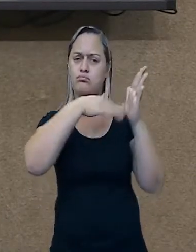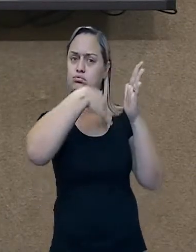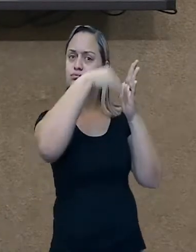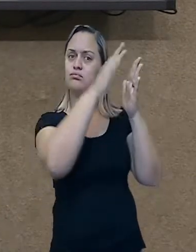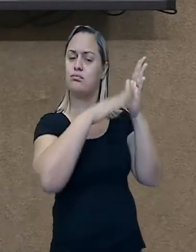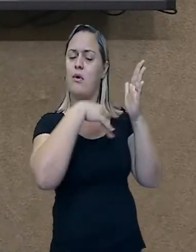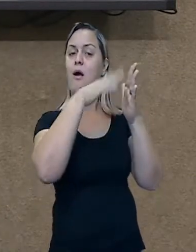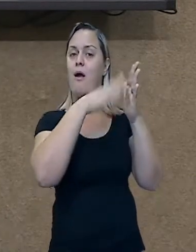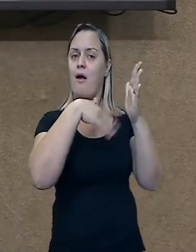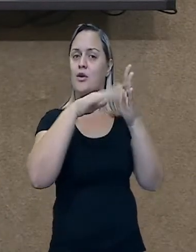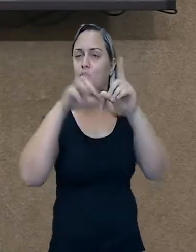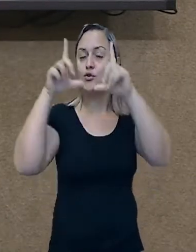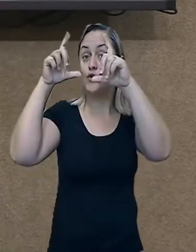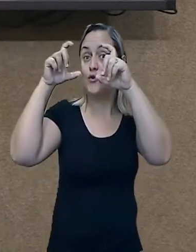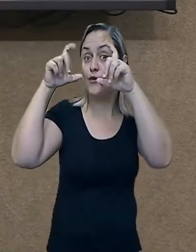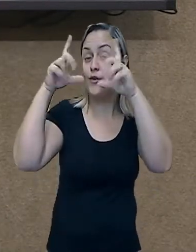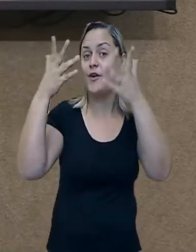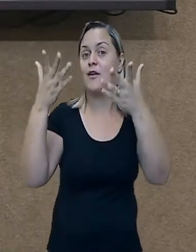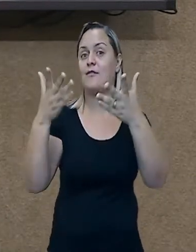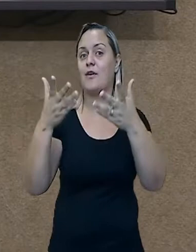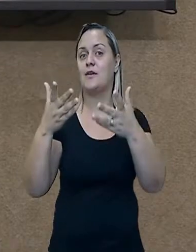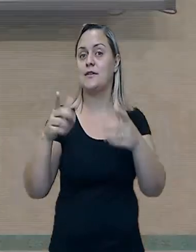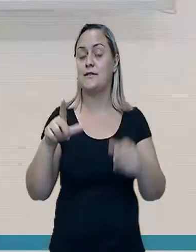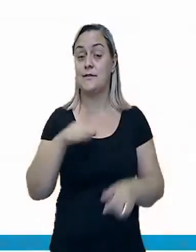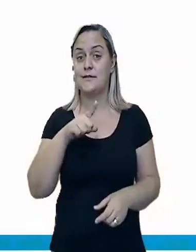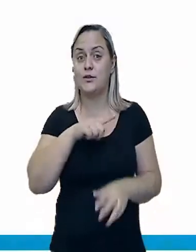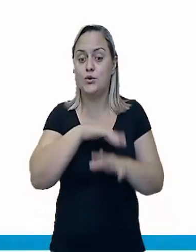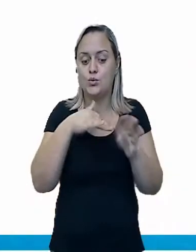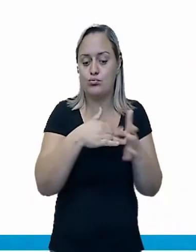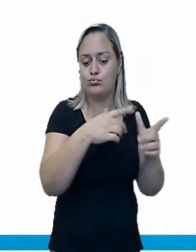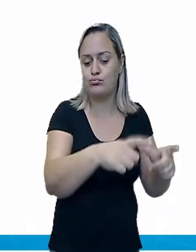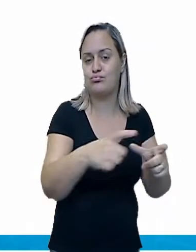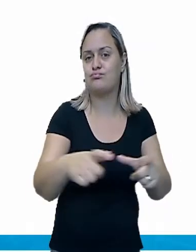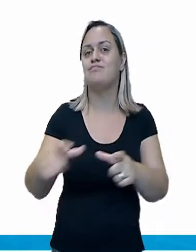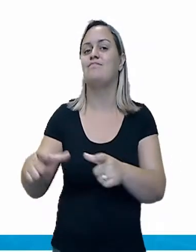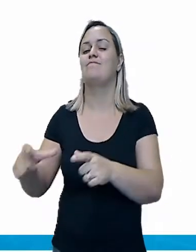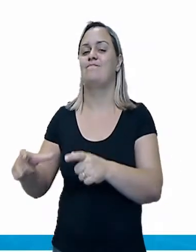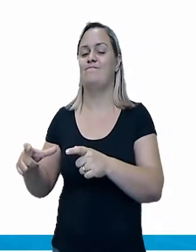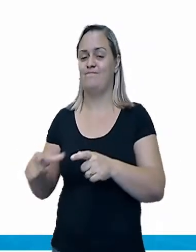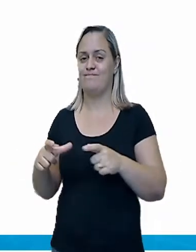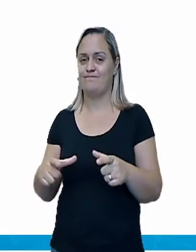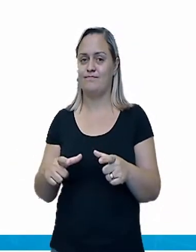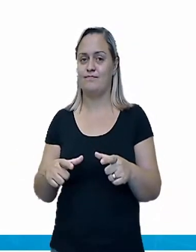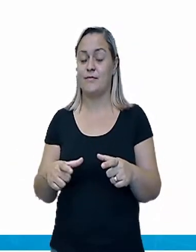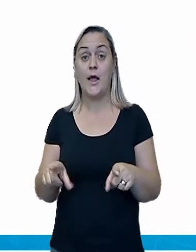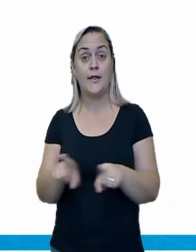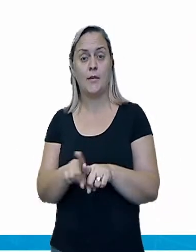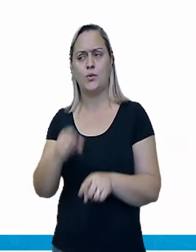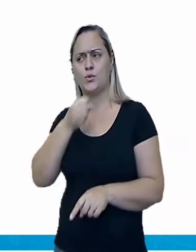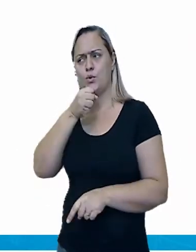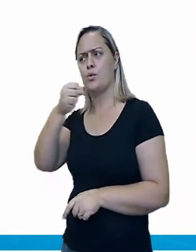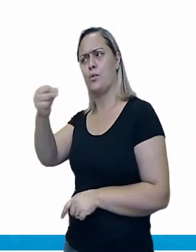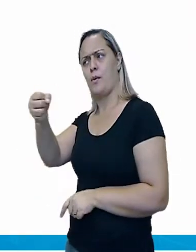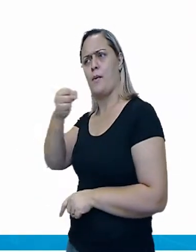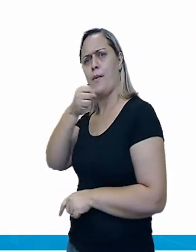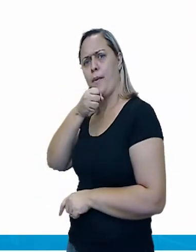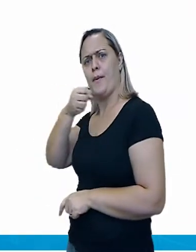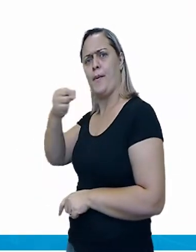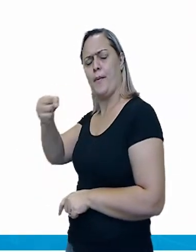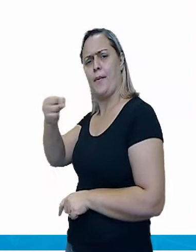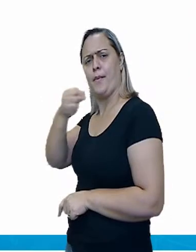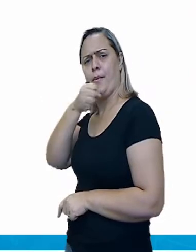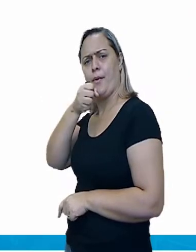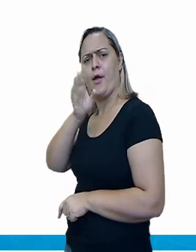todos os locais. A fotografia também é arte de expressão no jornalismo. Você já parou para assistir o